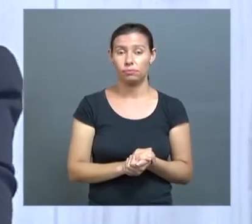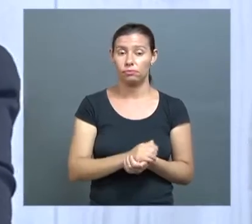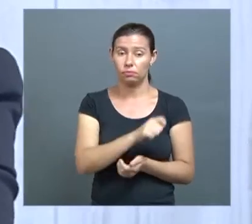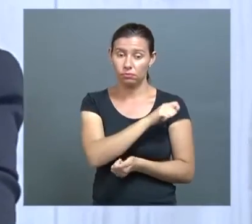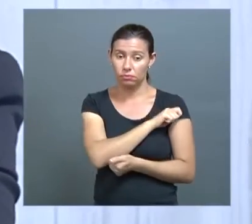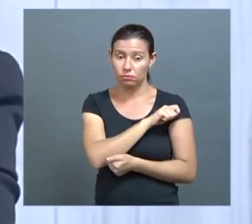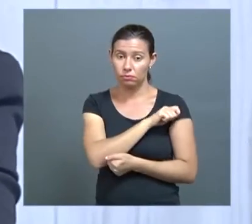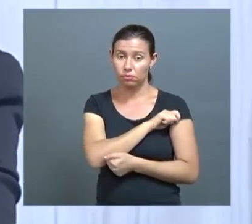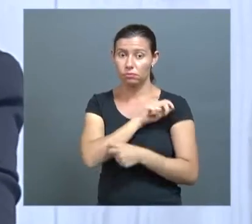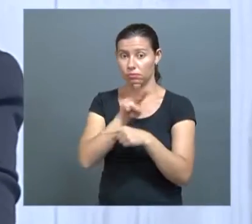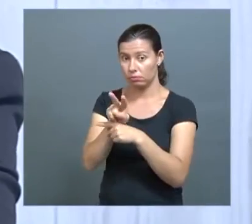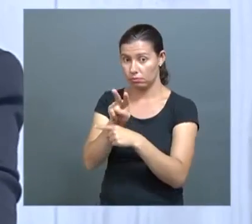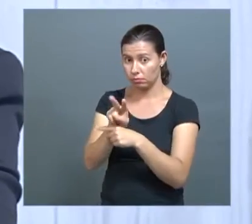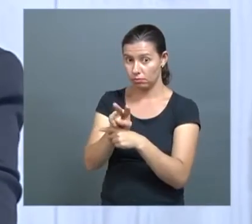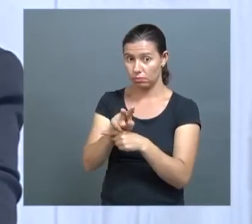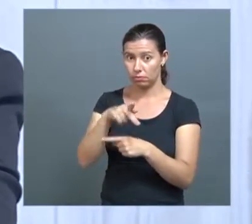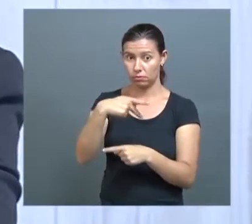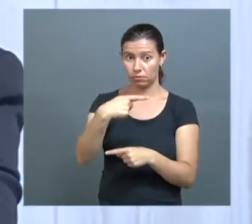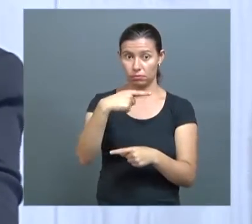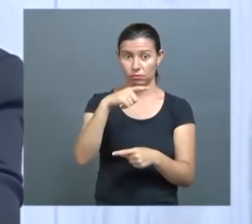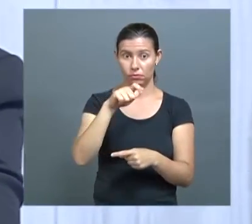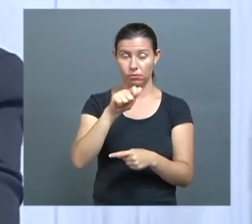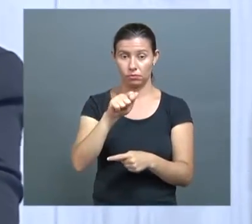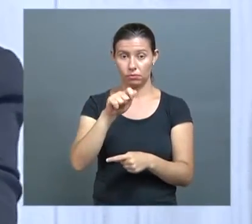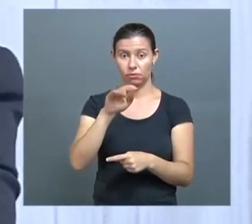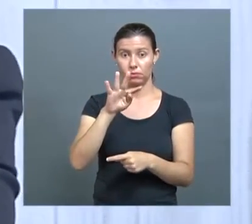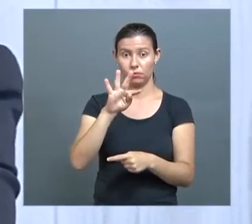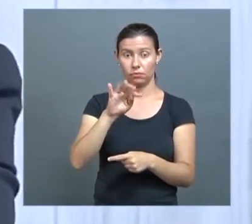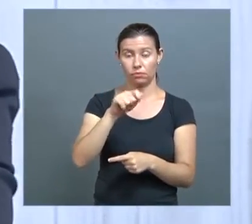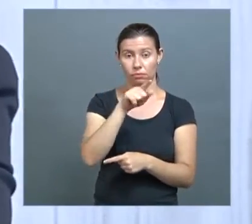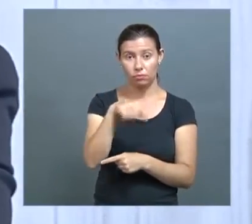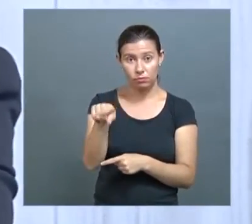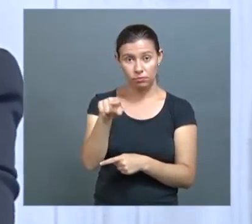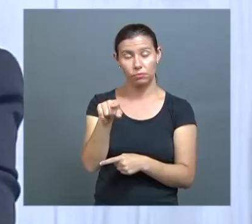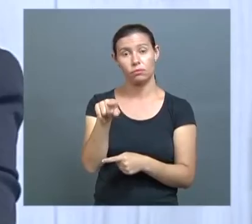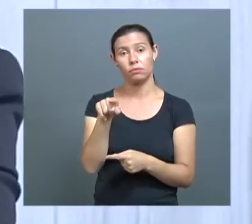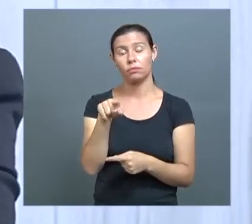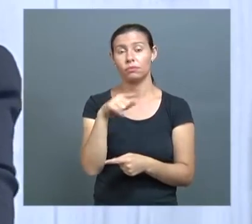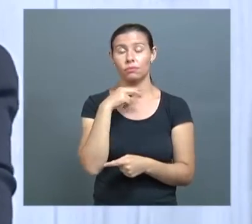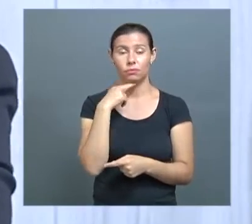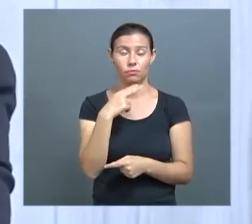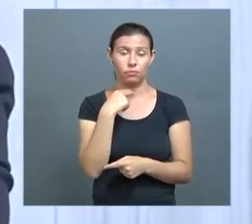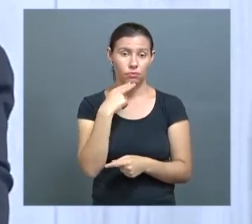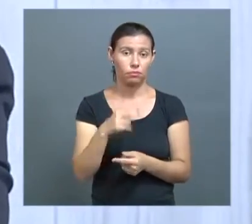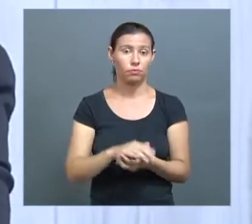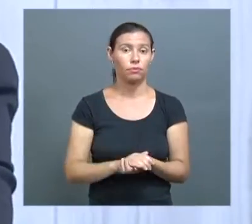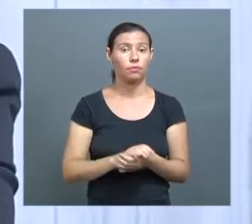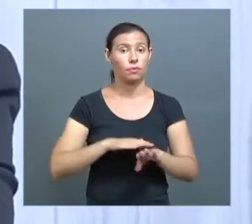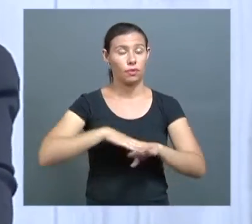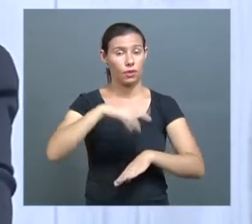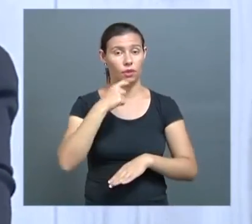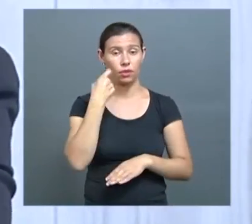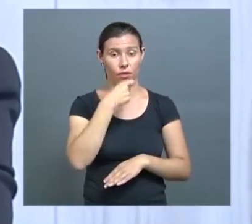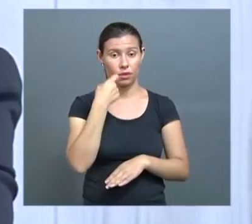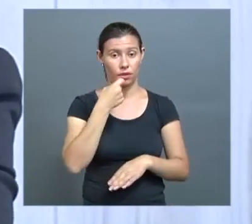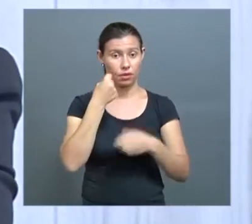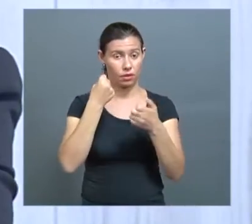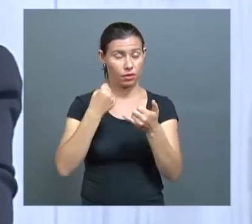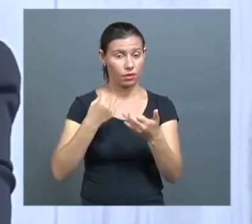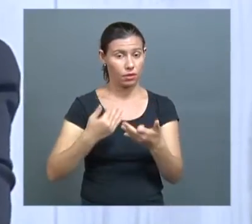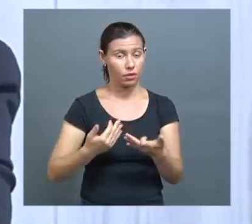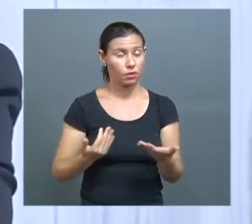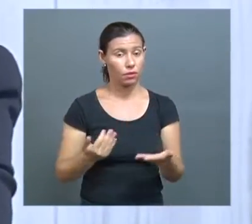hoje também estão impedidos de fazer. Por que esse impacto é maior no pronto-socorro odontológico? Porque lá, como a matéria veiculou,